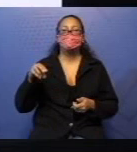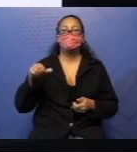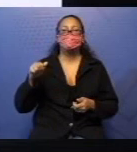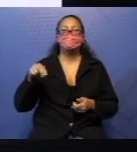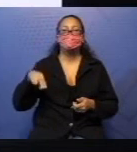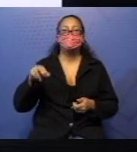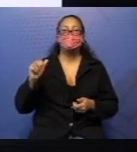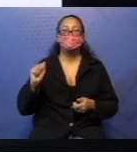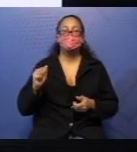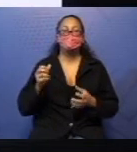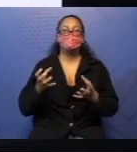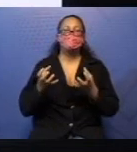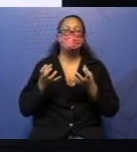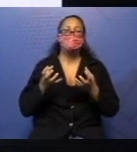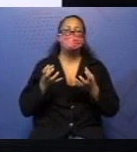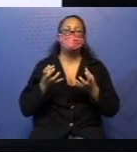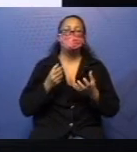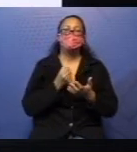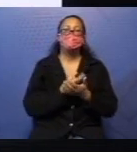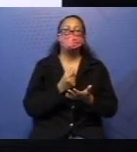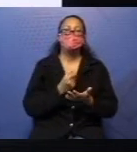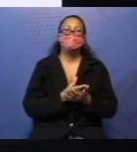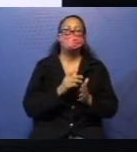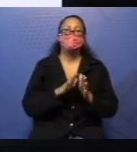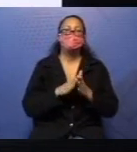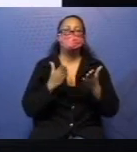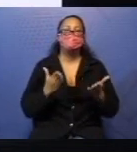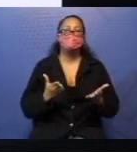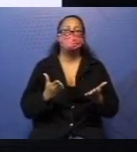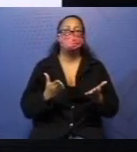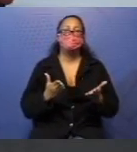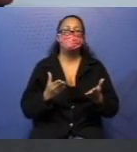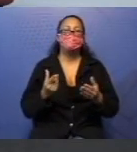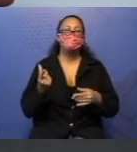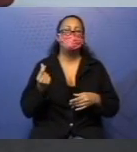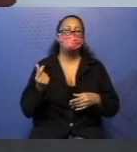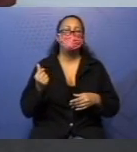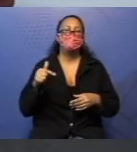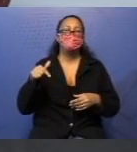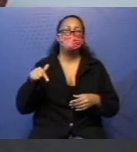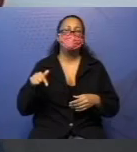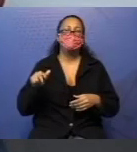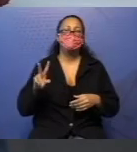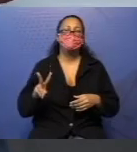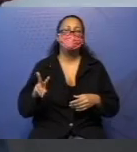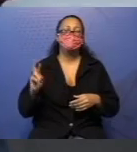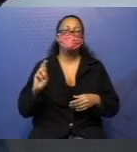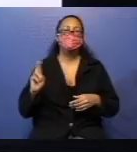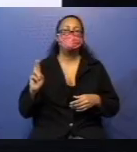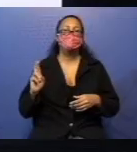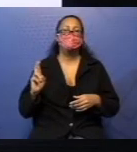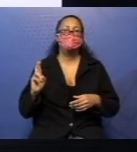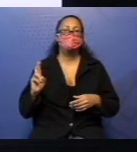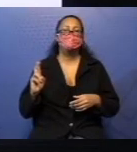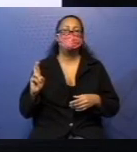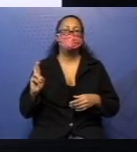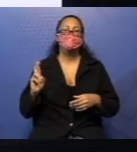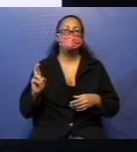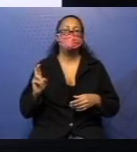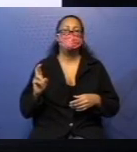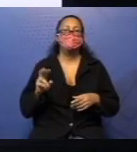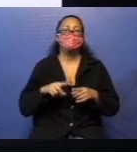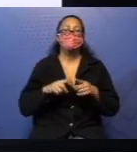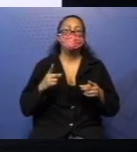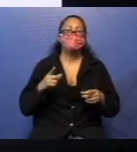histórias infantis. Gente, o livro custa R 72. Gravem o valor. Mas ela só tem